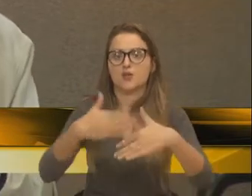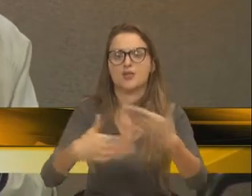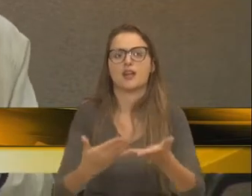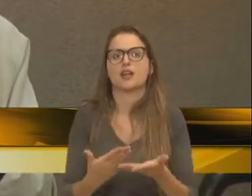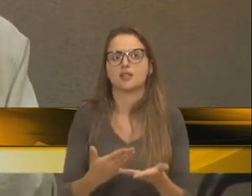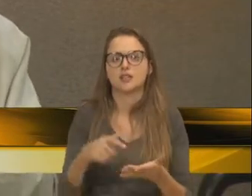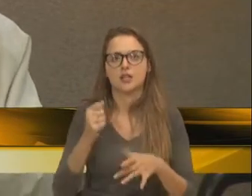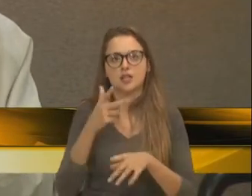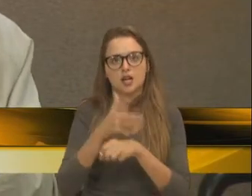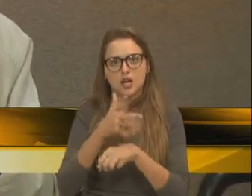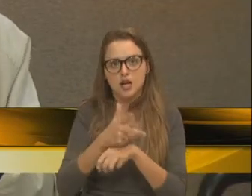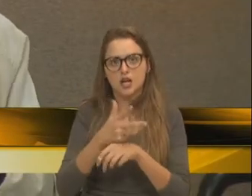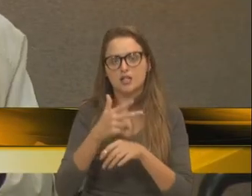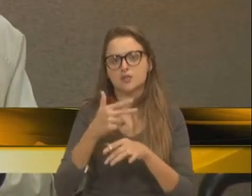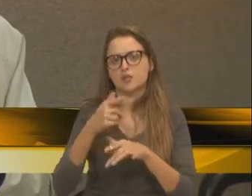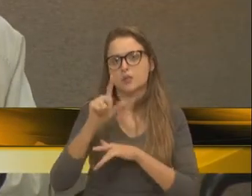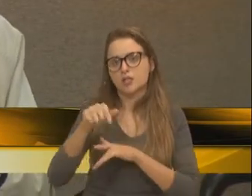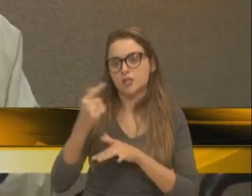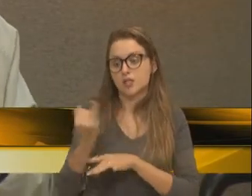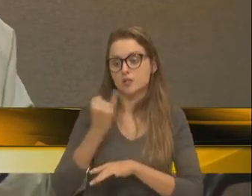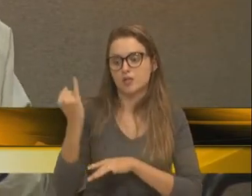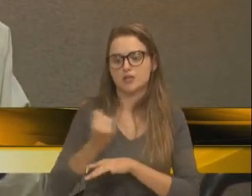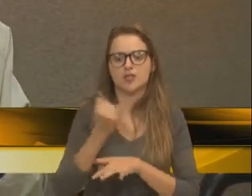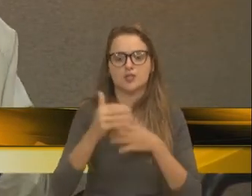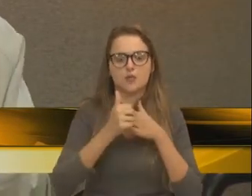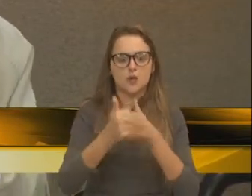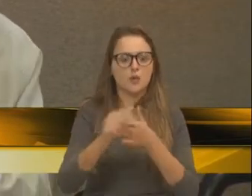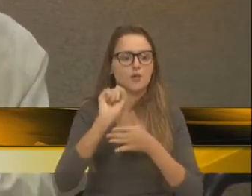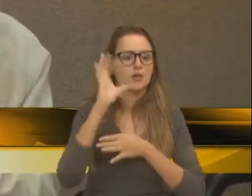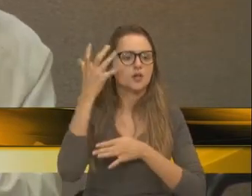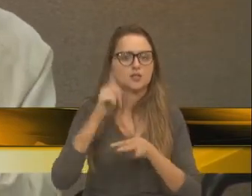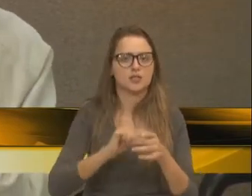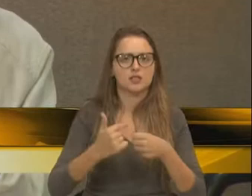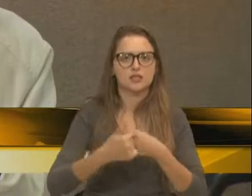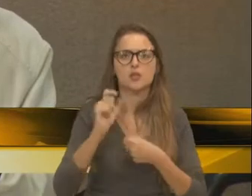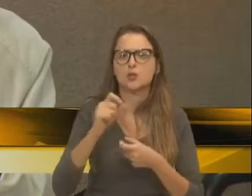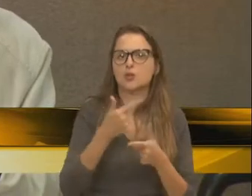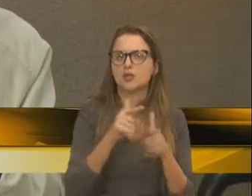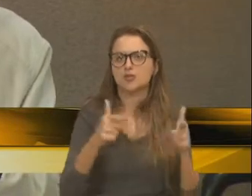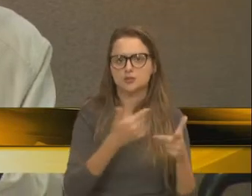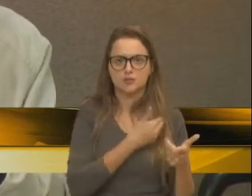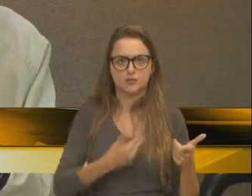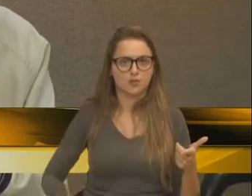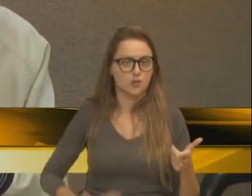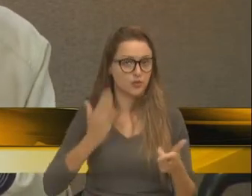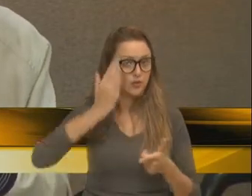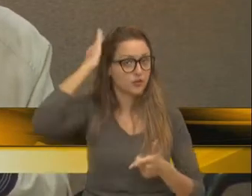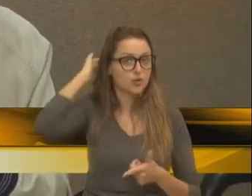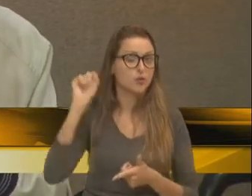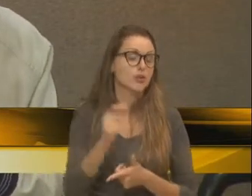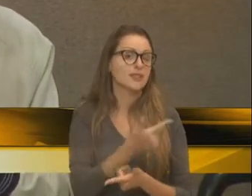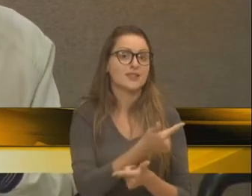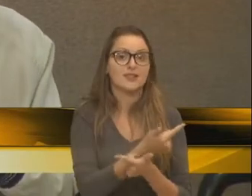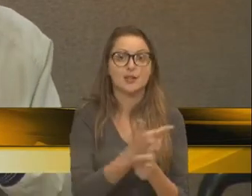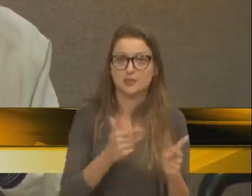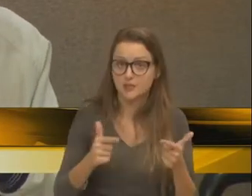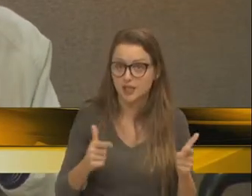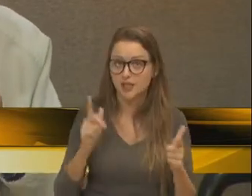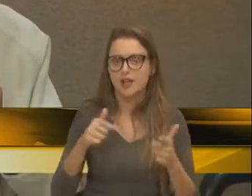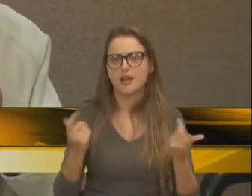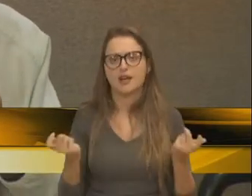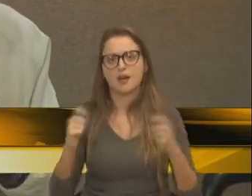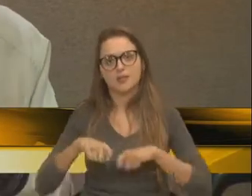monitoramento é importante para a cidade. Agora, o que não tem nesse governo é a capacidade de